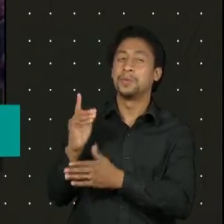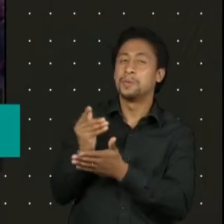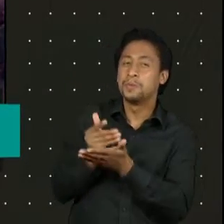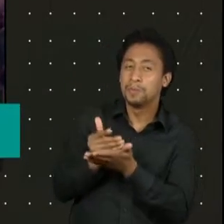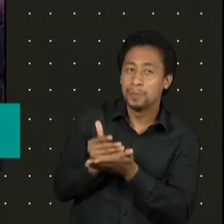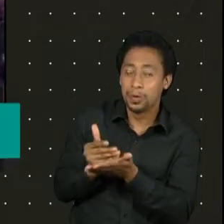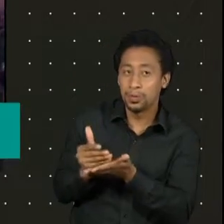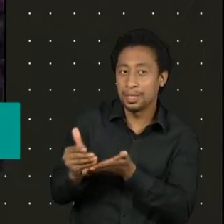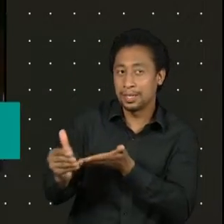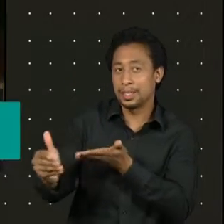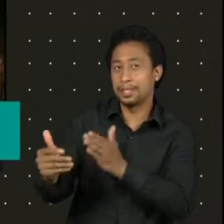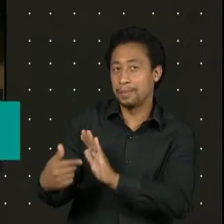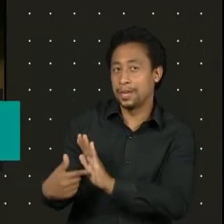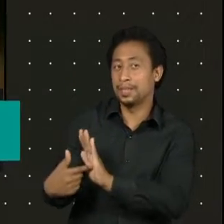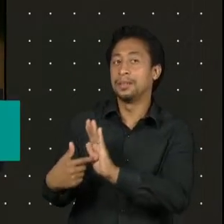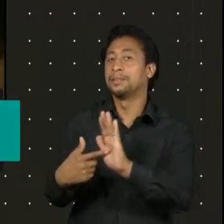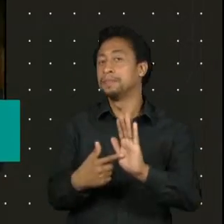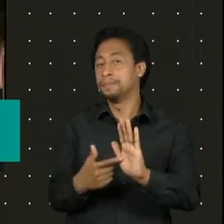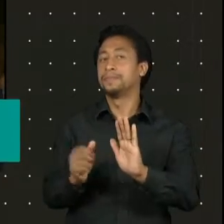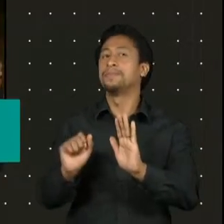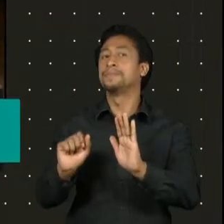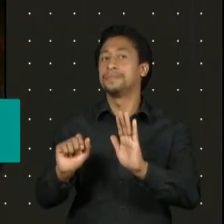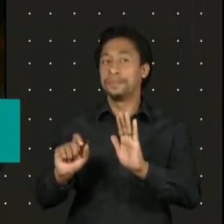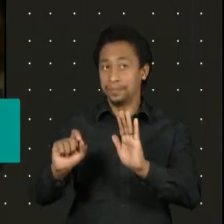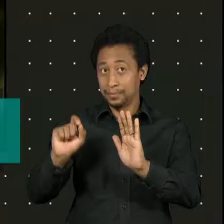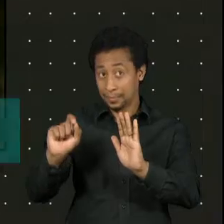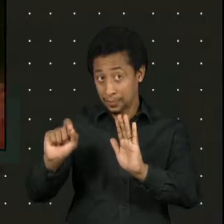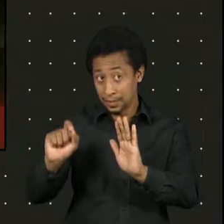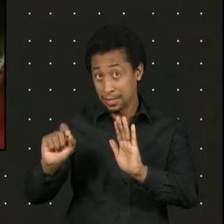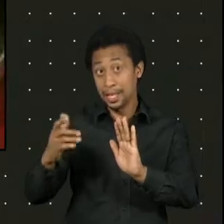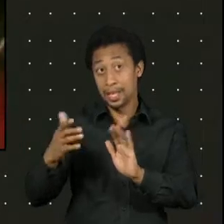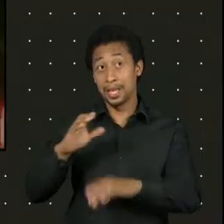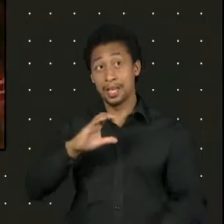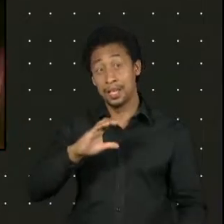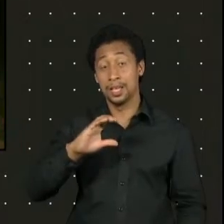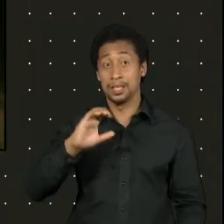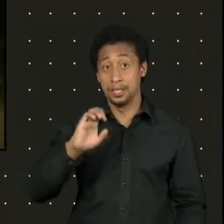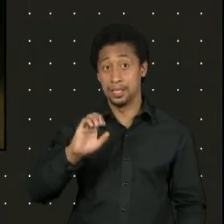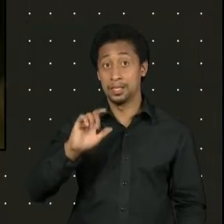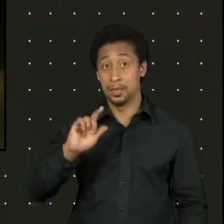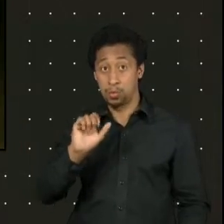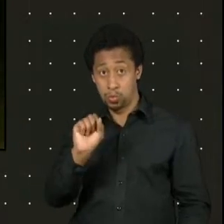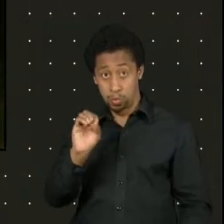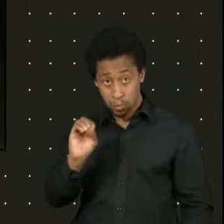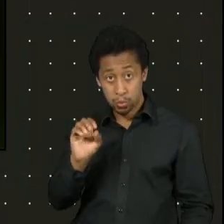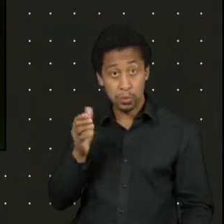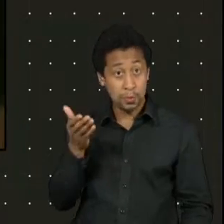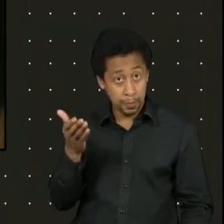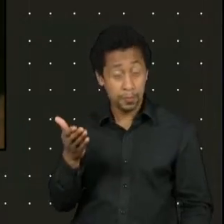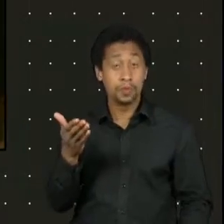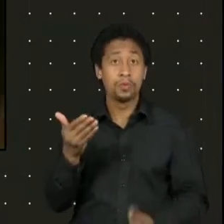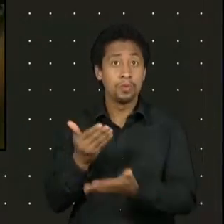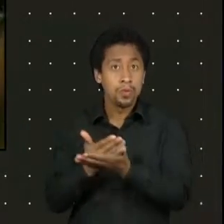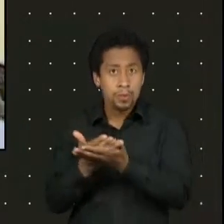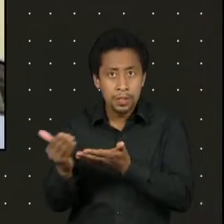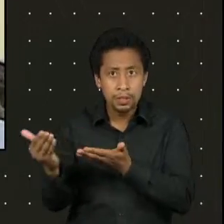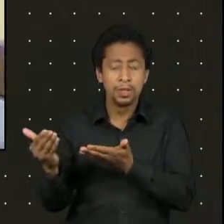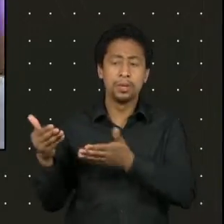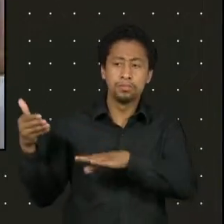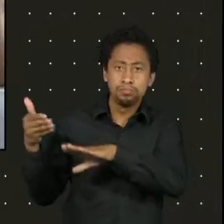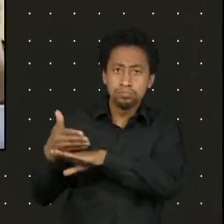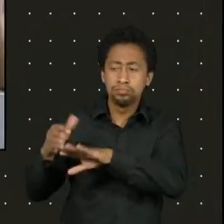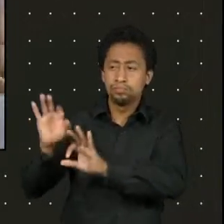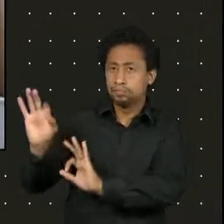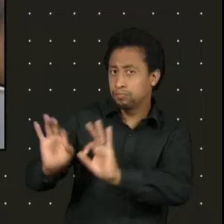Mas era com o Gerson de Abreu, né? O Gerson de Abreu estava despontando, um cara maravilhoso também, de um talento